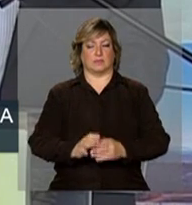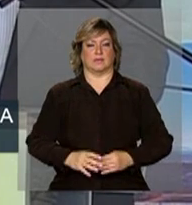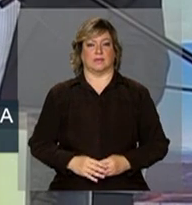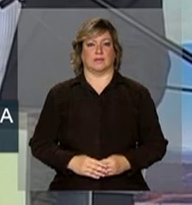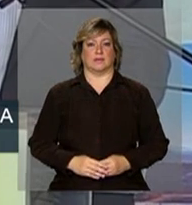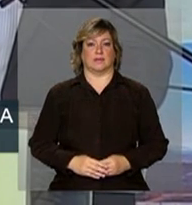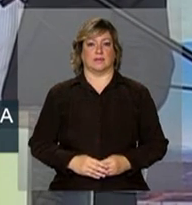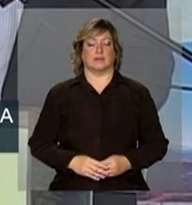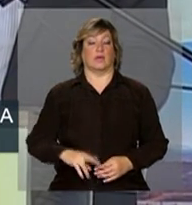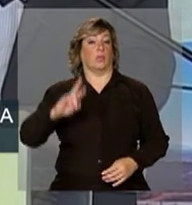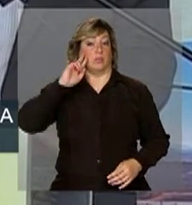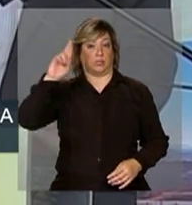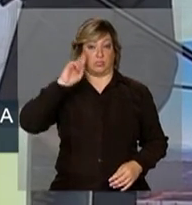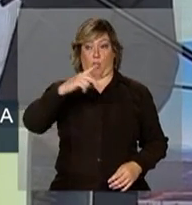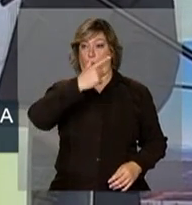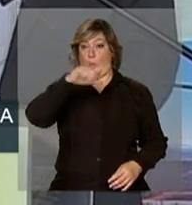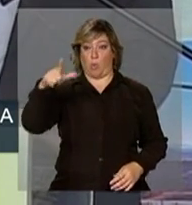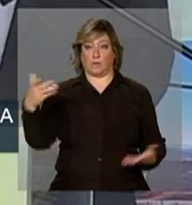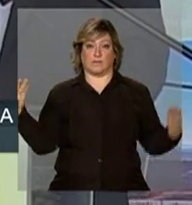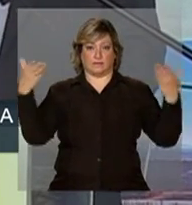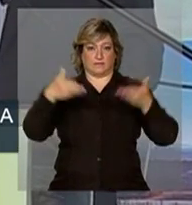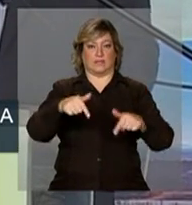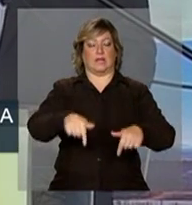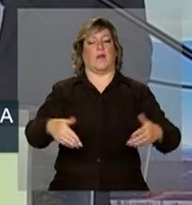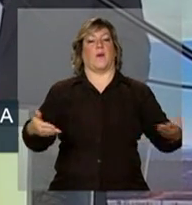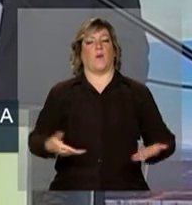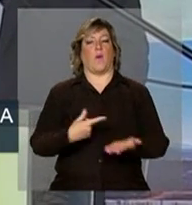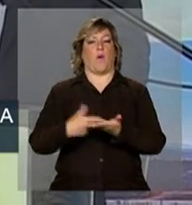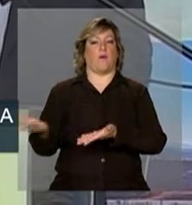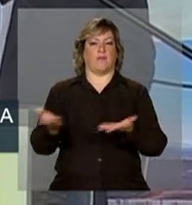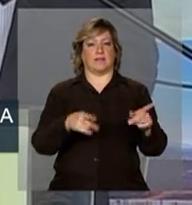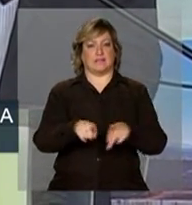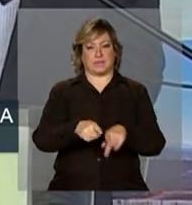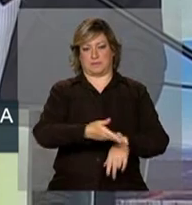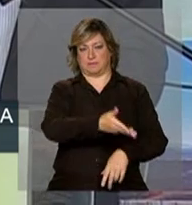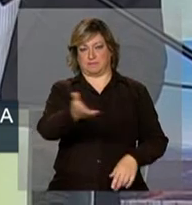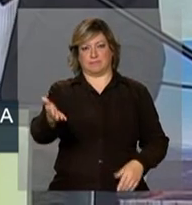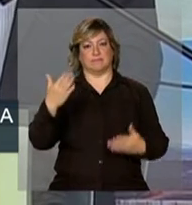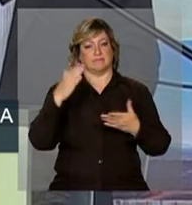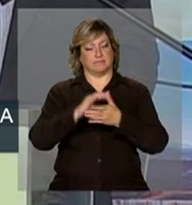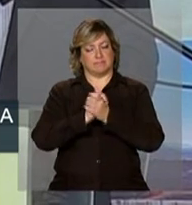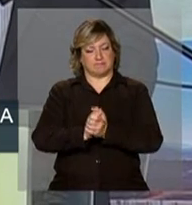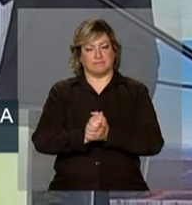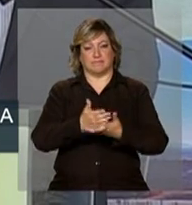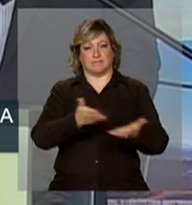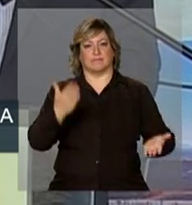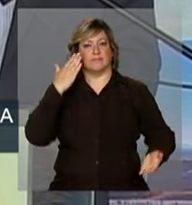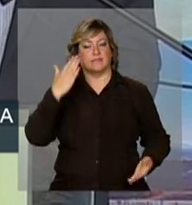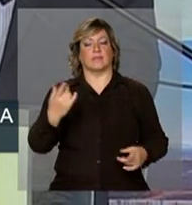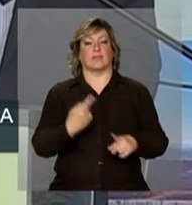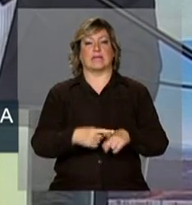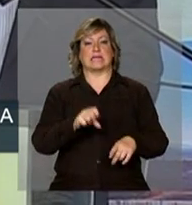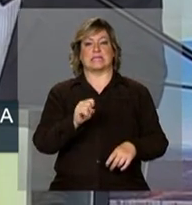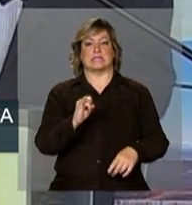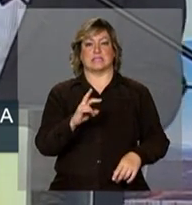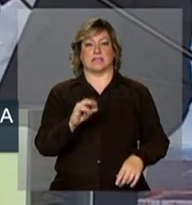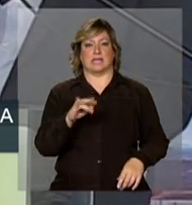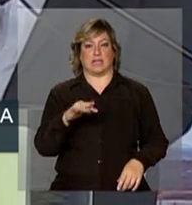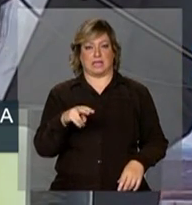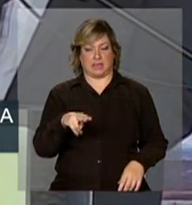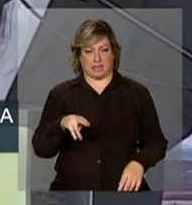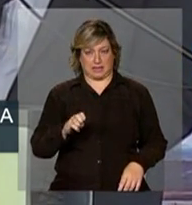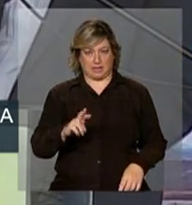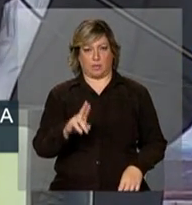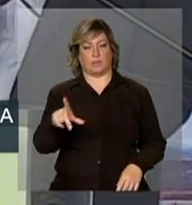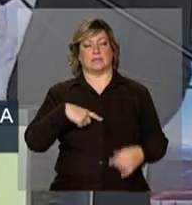As demais autoridades e convidados presentes. E também ao Cirineu da Rocha, representante do MAB, que está aqui